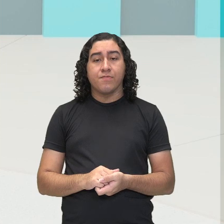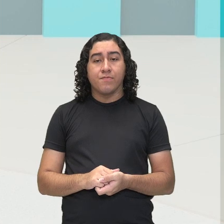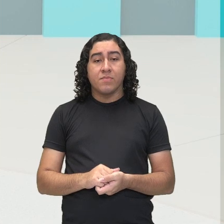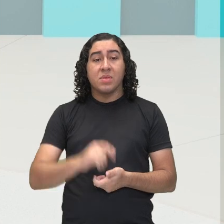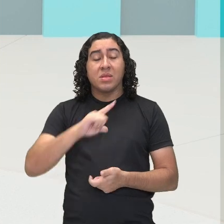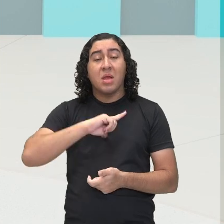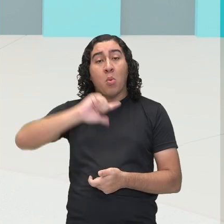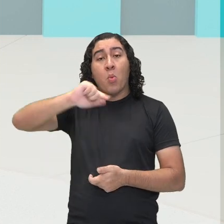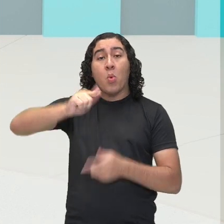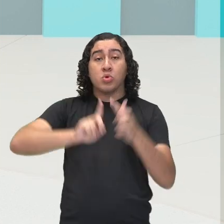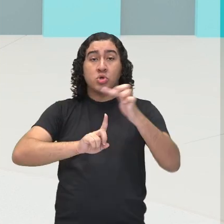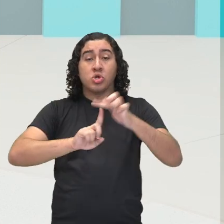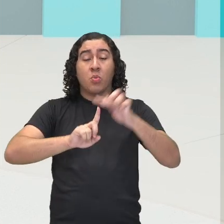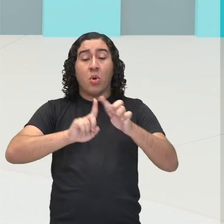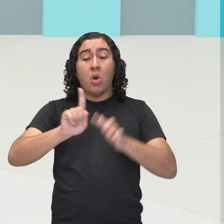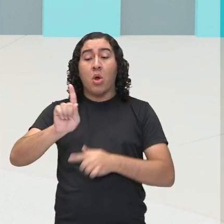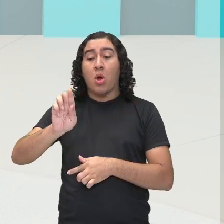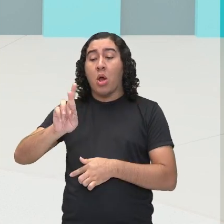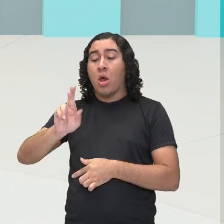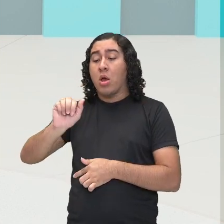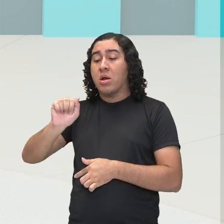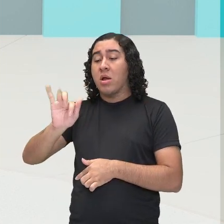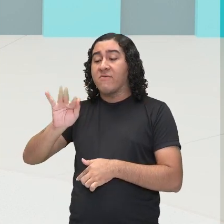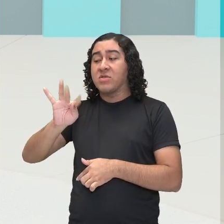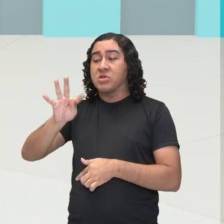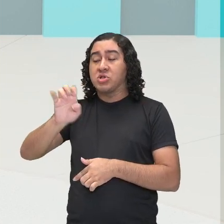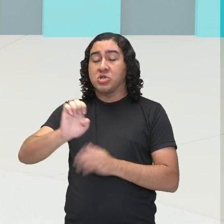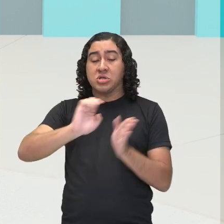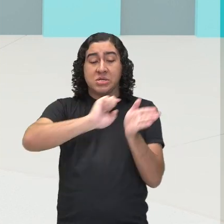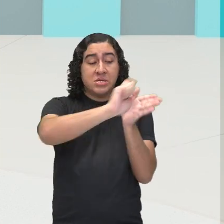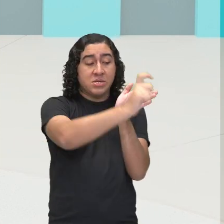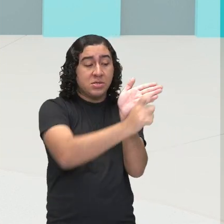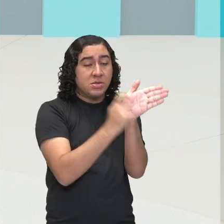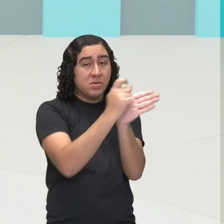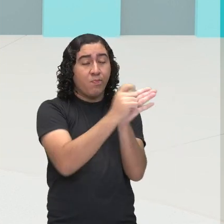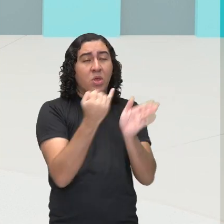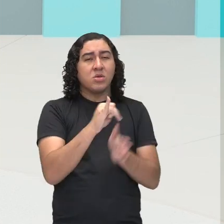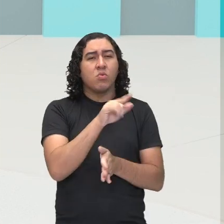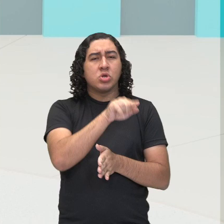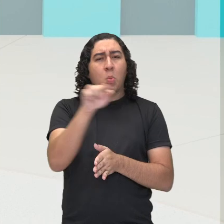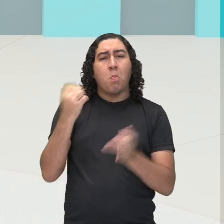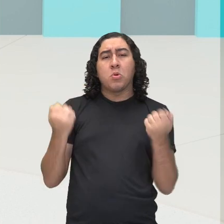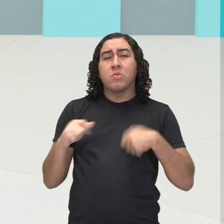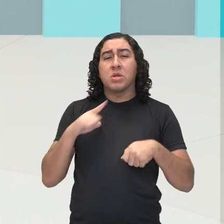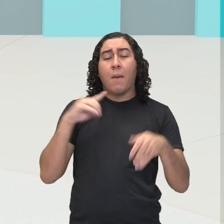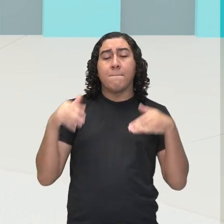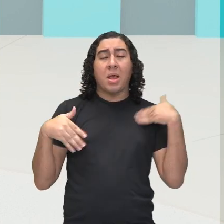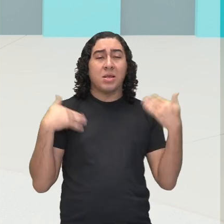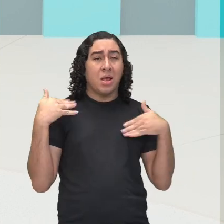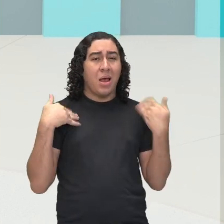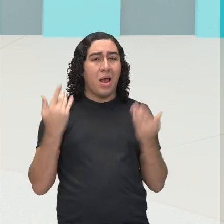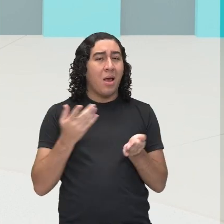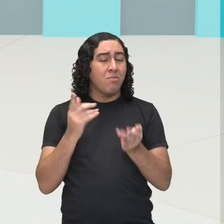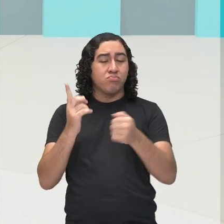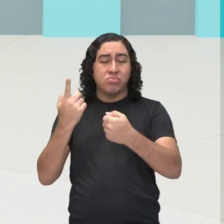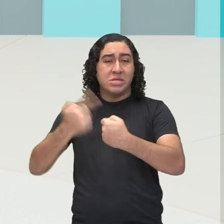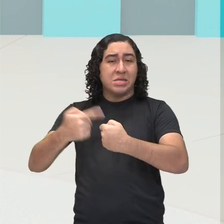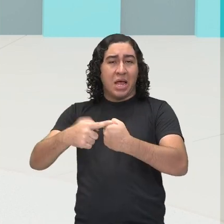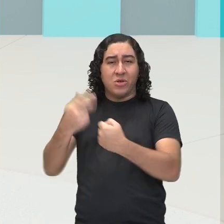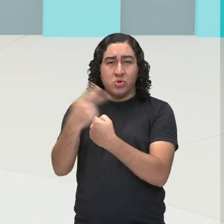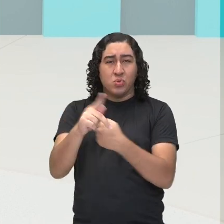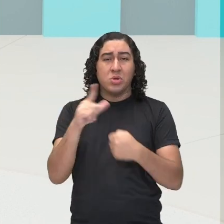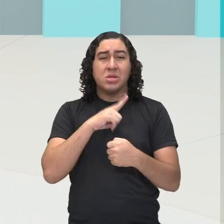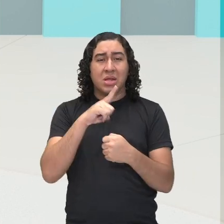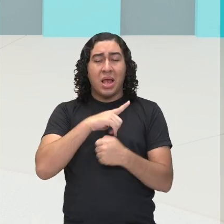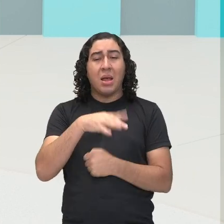o grafite. Que, se você tiver oportunidade de caminhar pelas grandes cidades, se você já veio aqui em